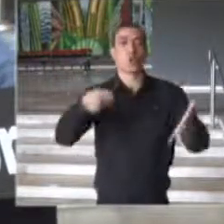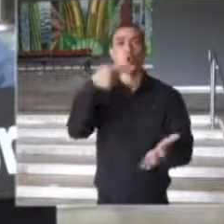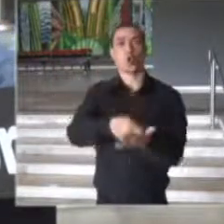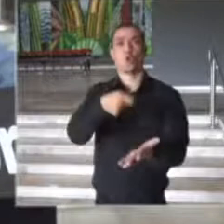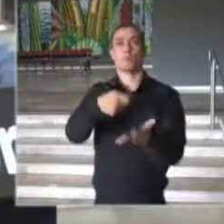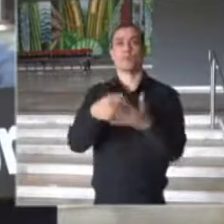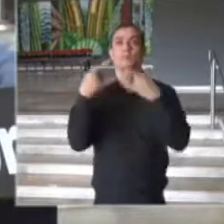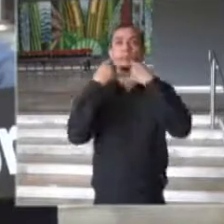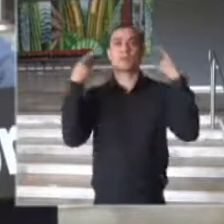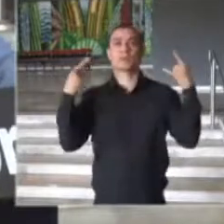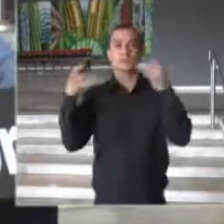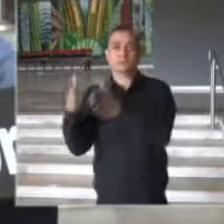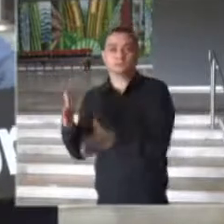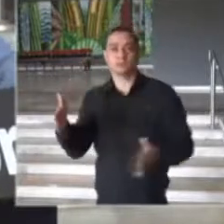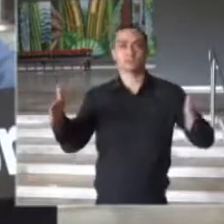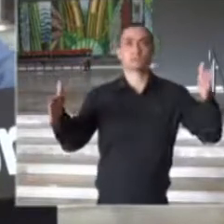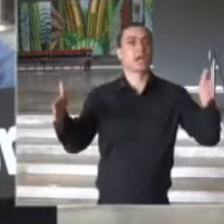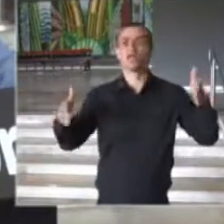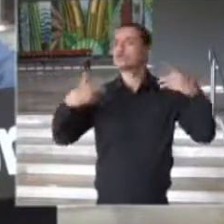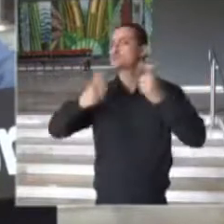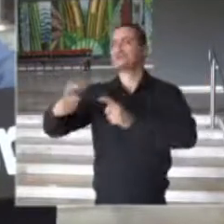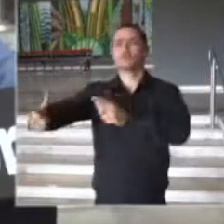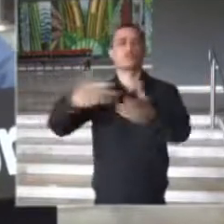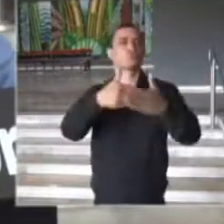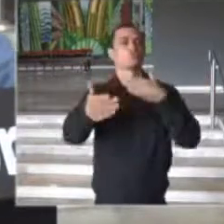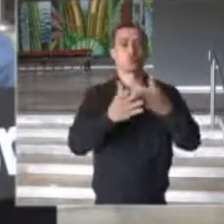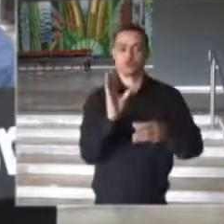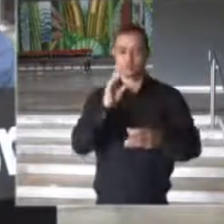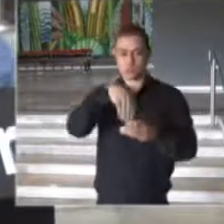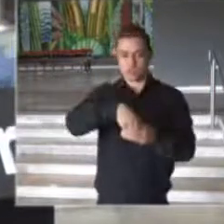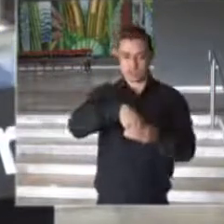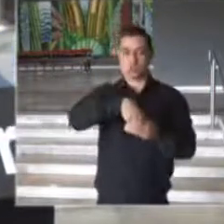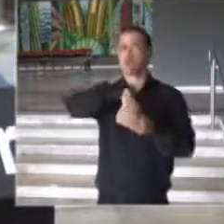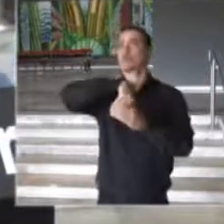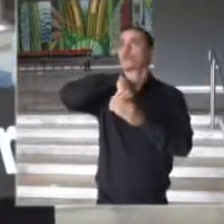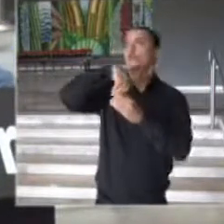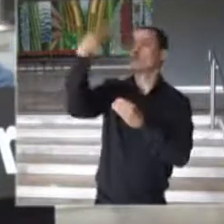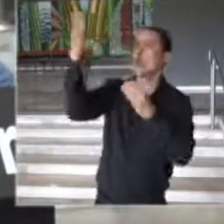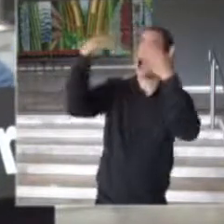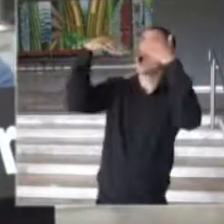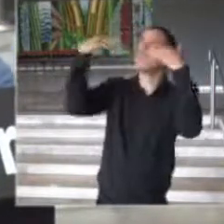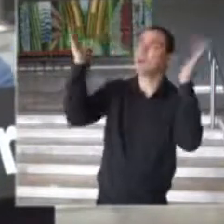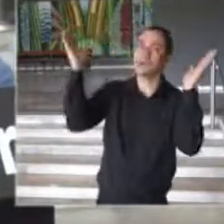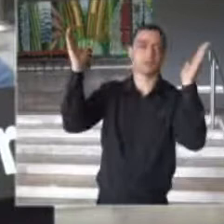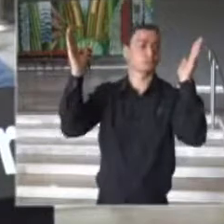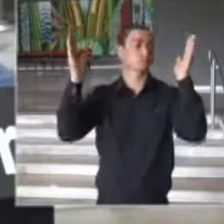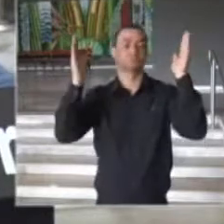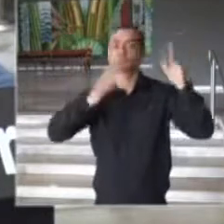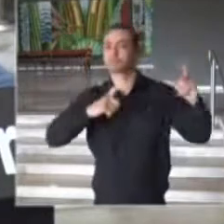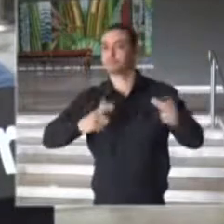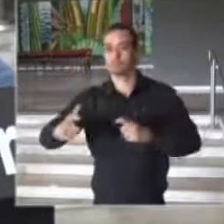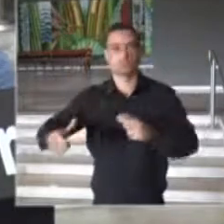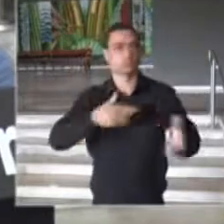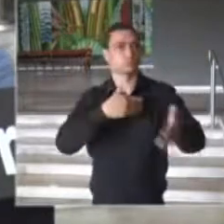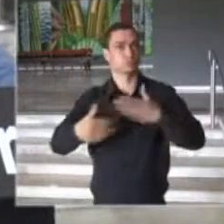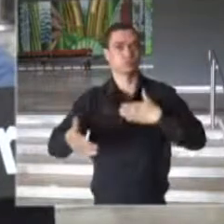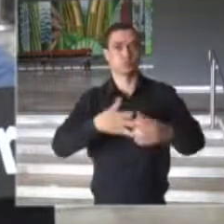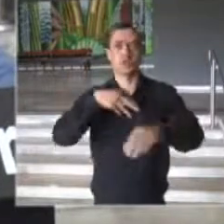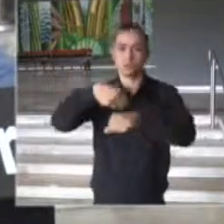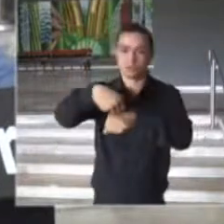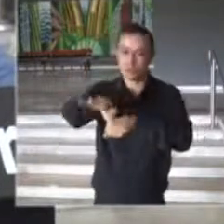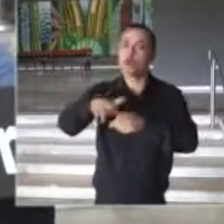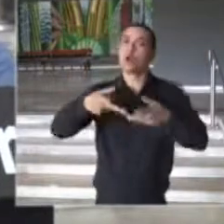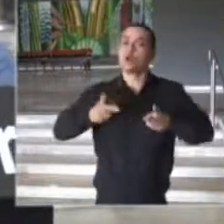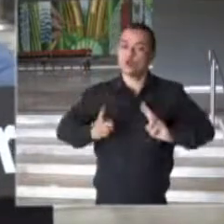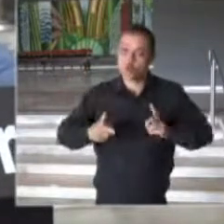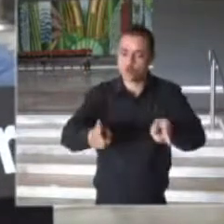do uso das máscaras em todos os ambientes, sejam ambientes internos ou ambientes externos. A recomendação para que a gente